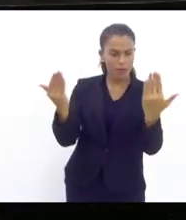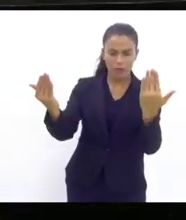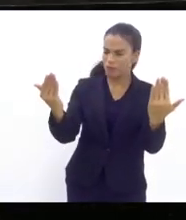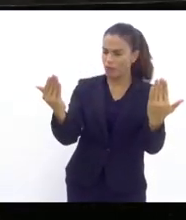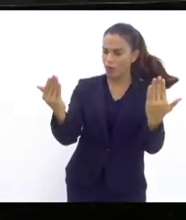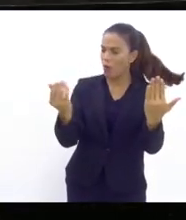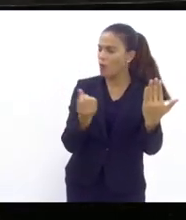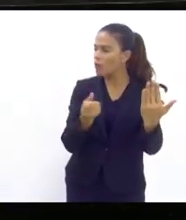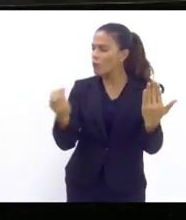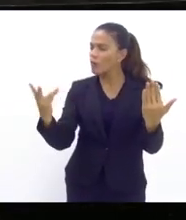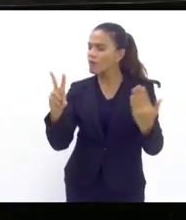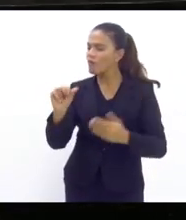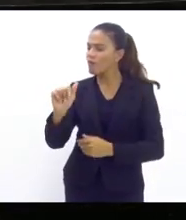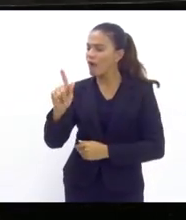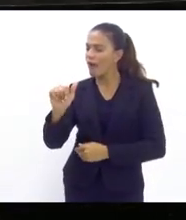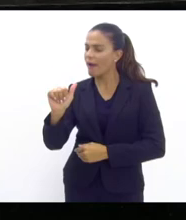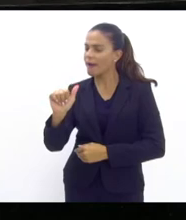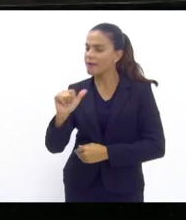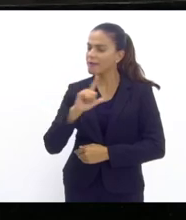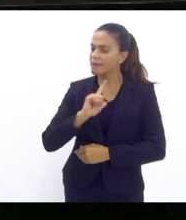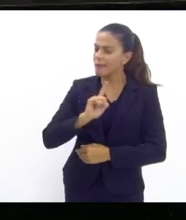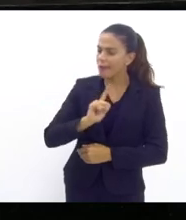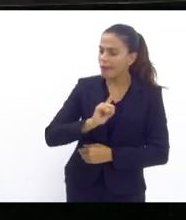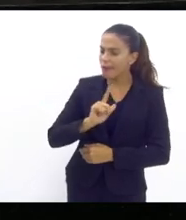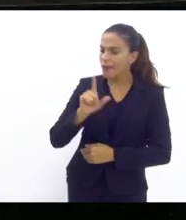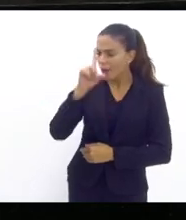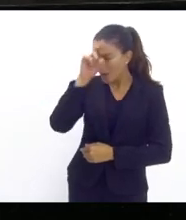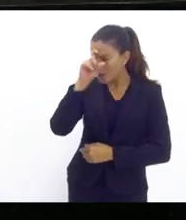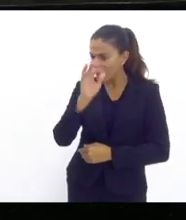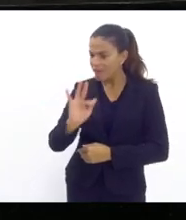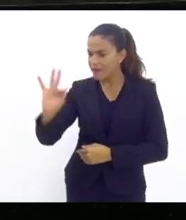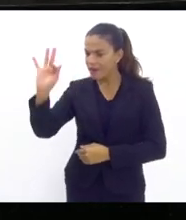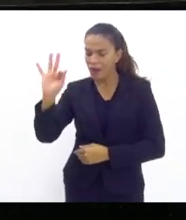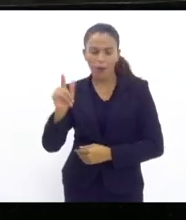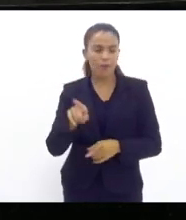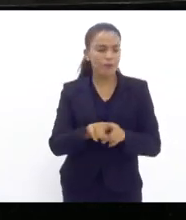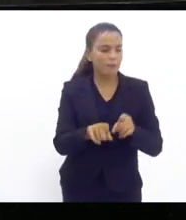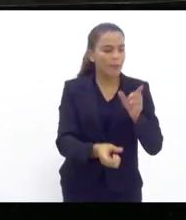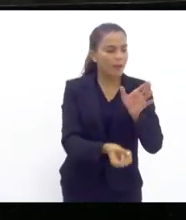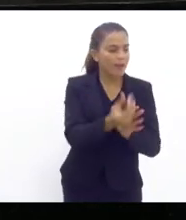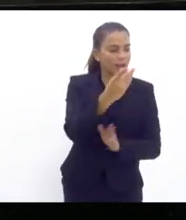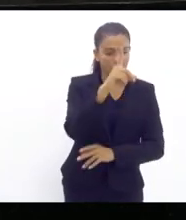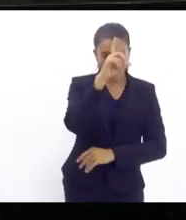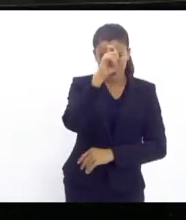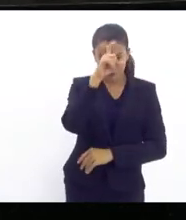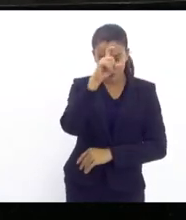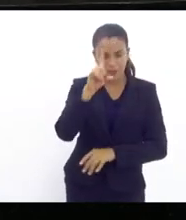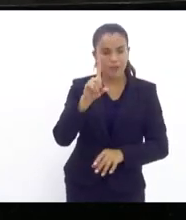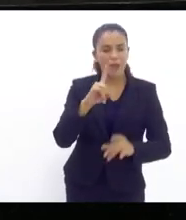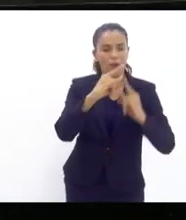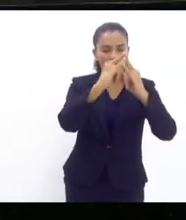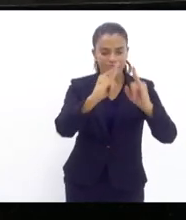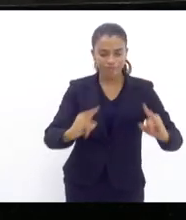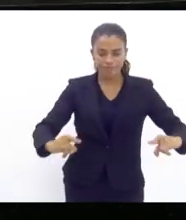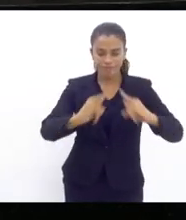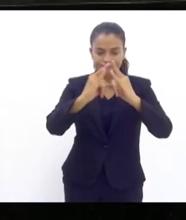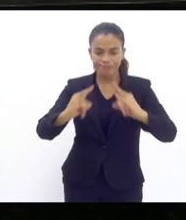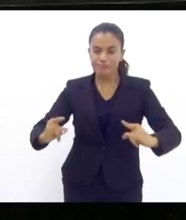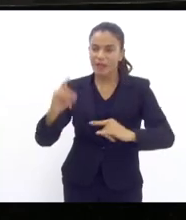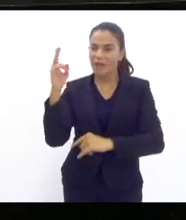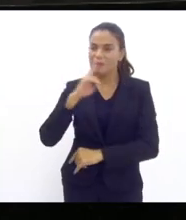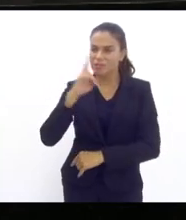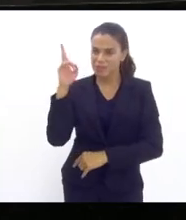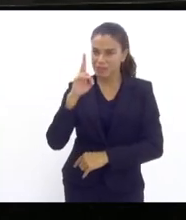vagas que existia nos hospitais federais e a criação dos hospitais de campanha que foi